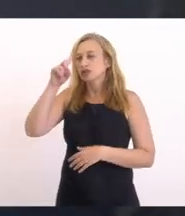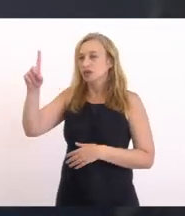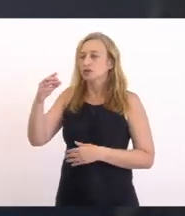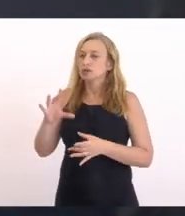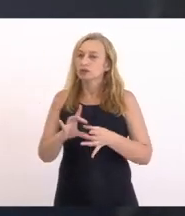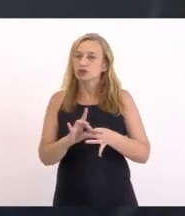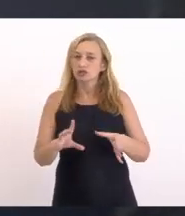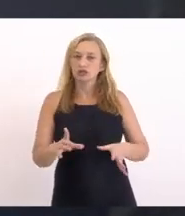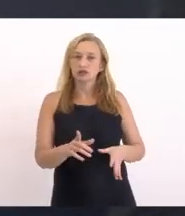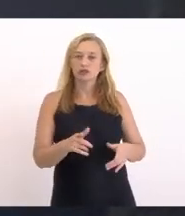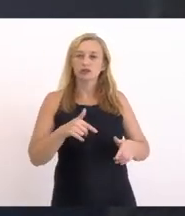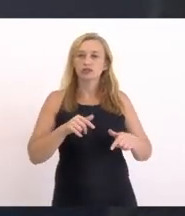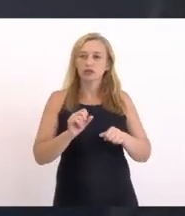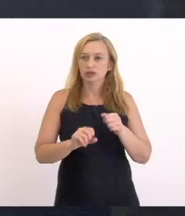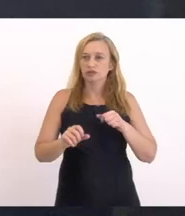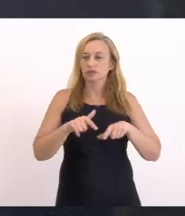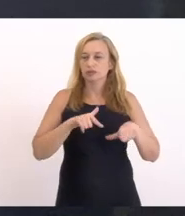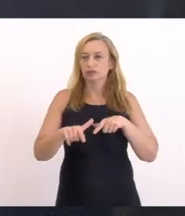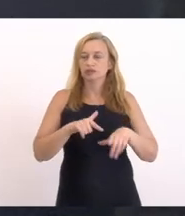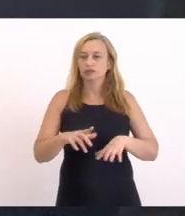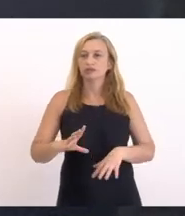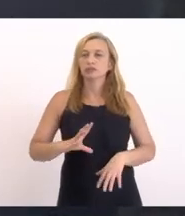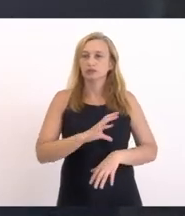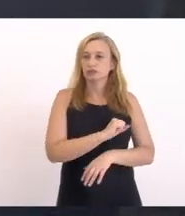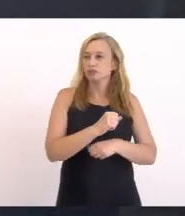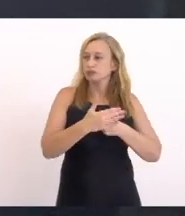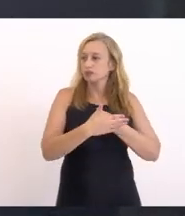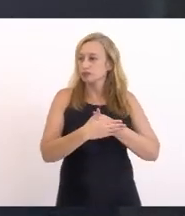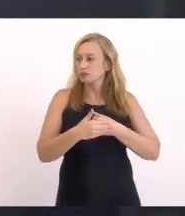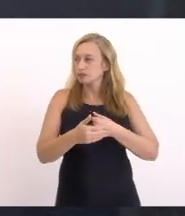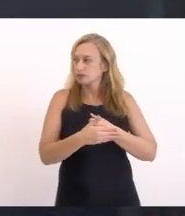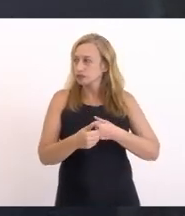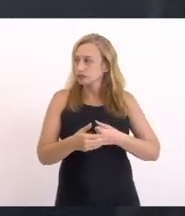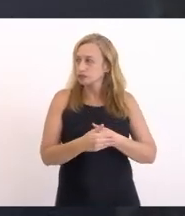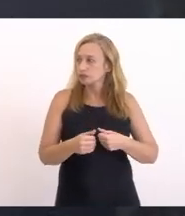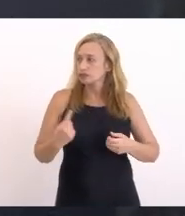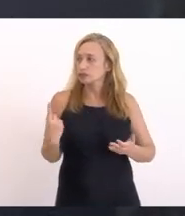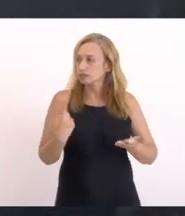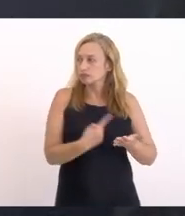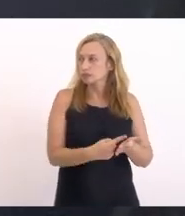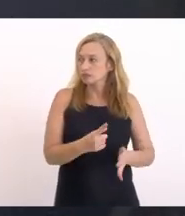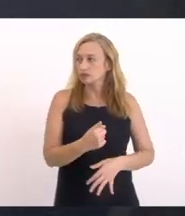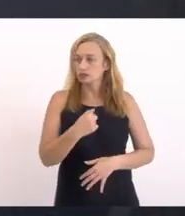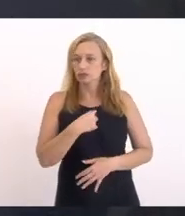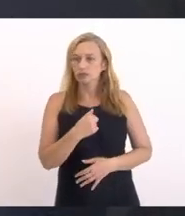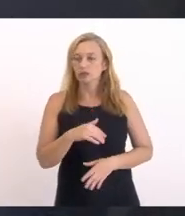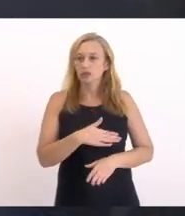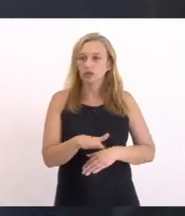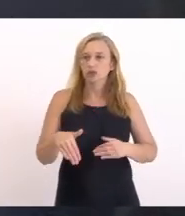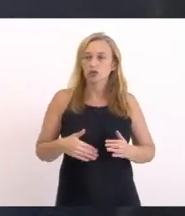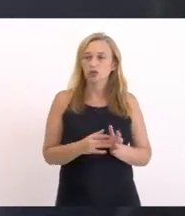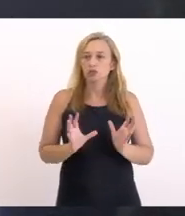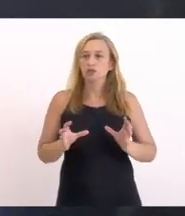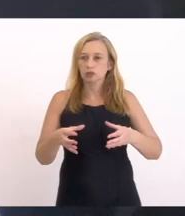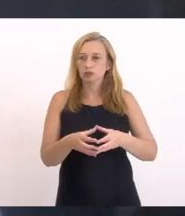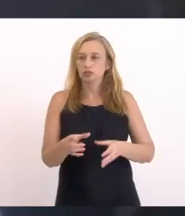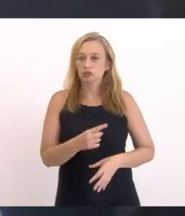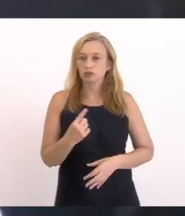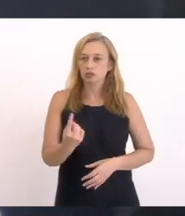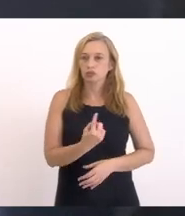Eu acho que Com muito amor Muito carinho Muito compromisso Como eu tenho E toda Toda a comissão nossa